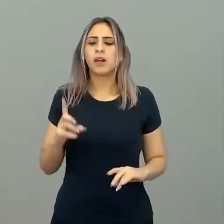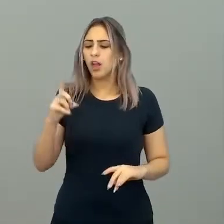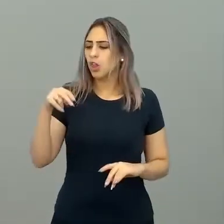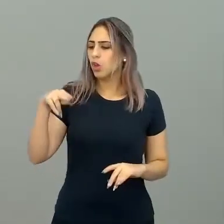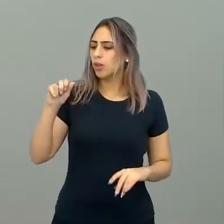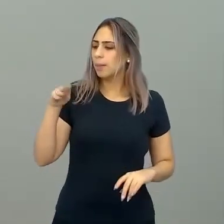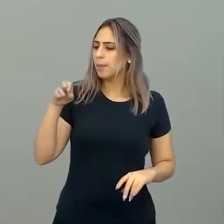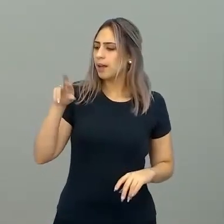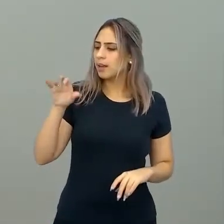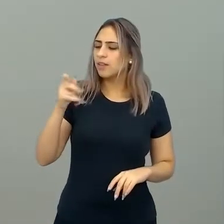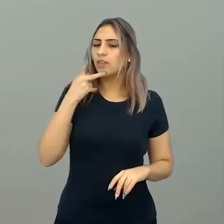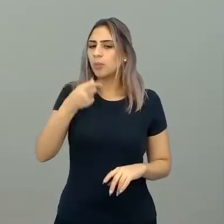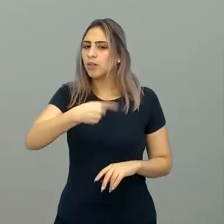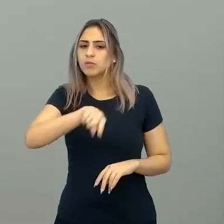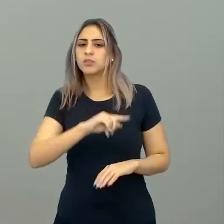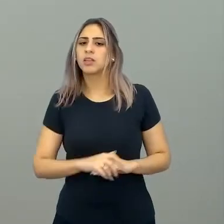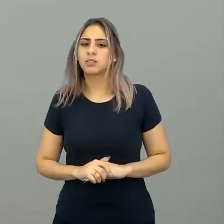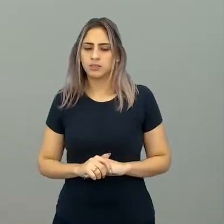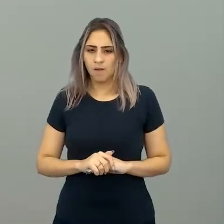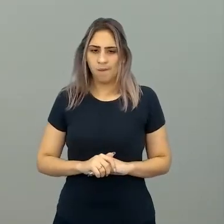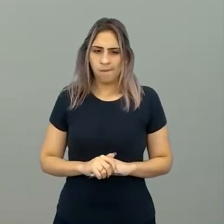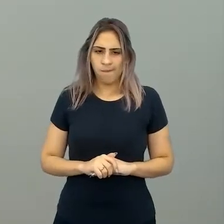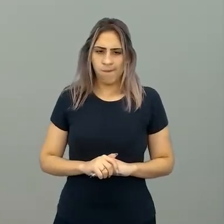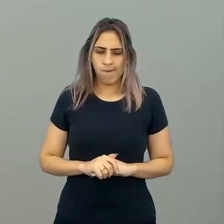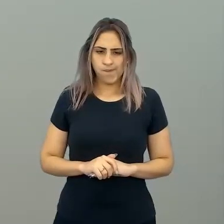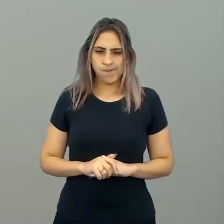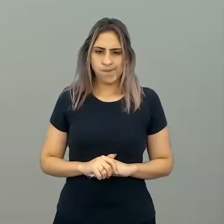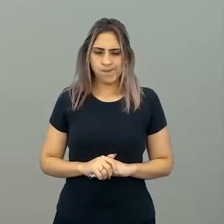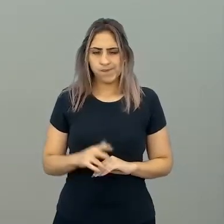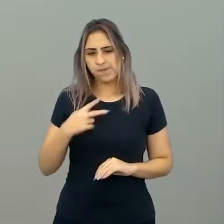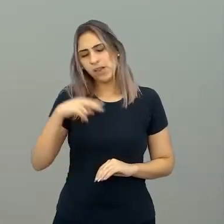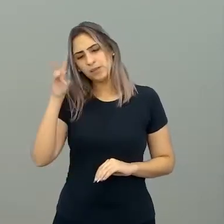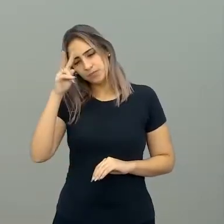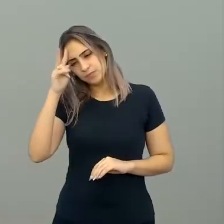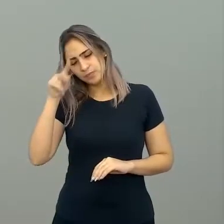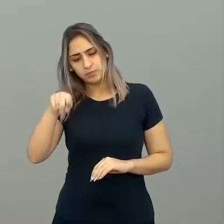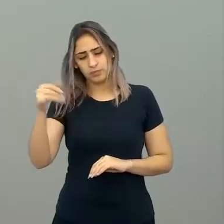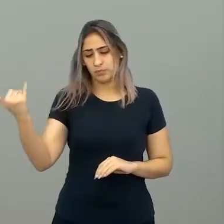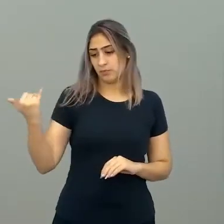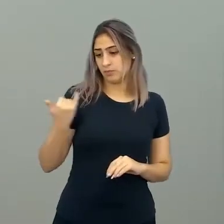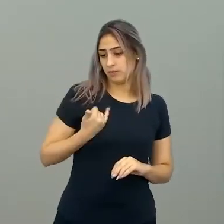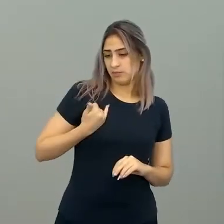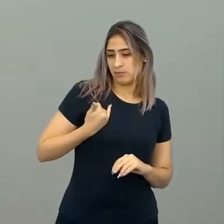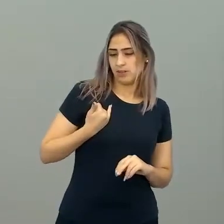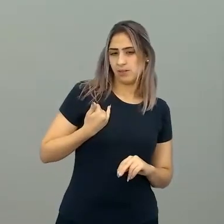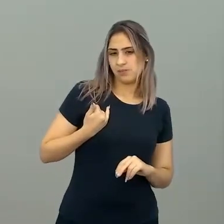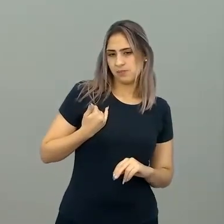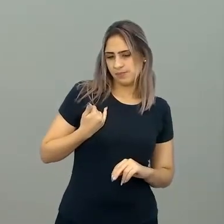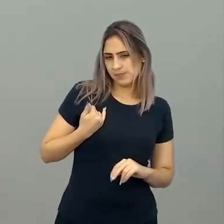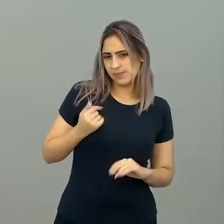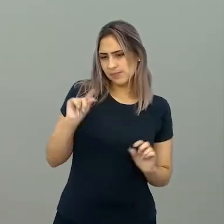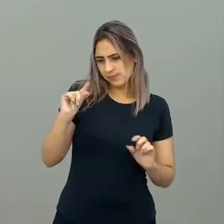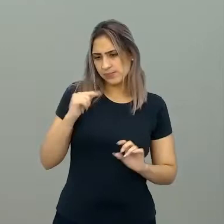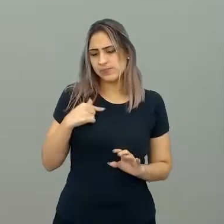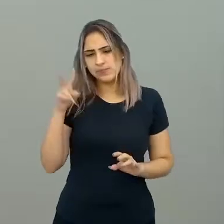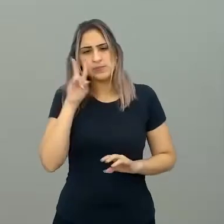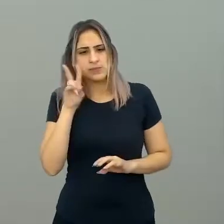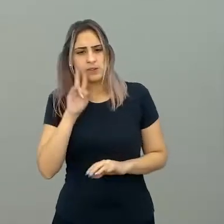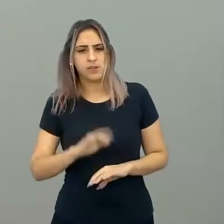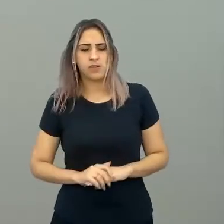Maria falou para você? Não, não, pera, eu lembro que ela falou isso, mas eu estou esquecendo uma parte. Daqui a pouco eu lembro.